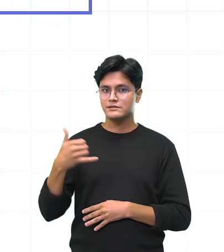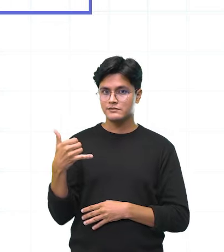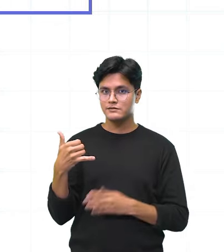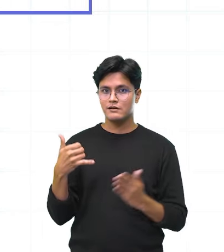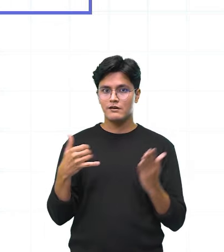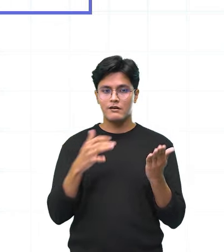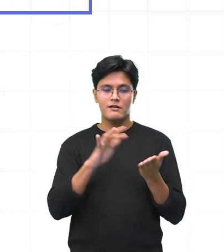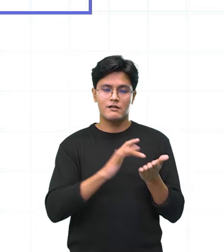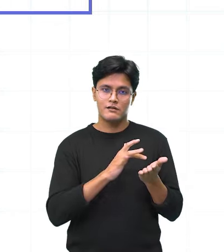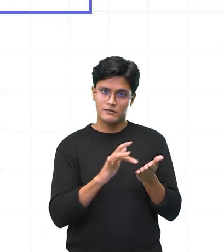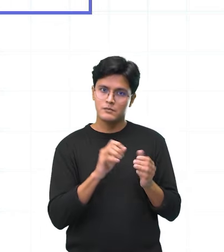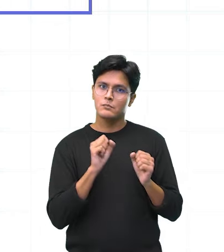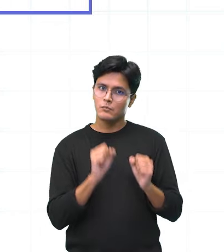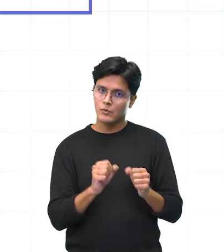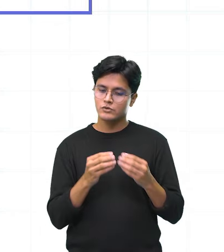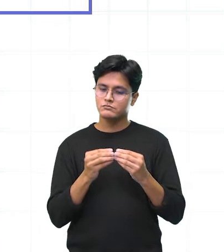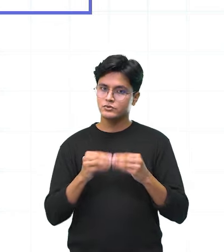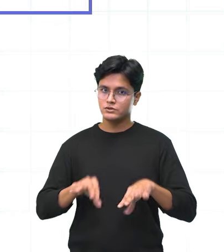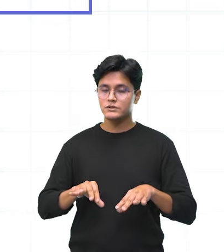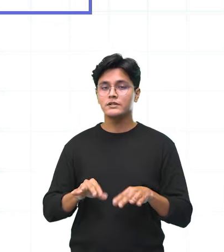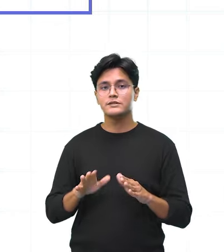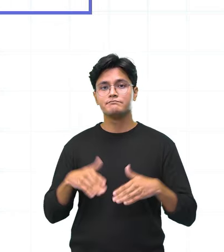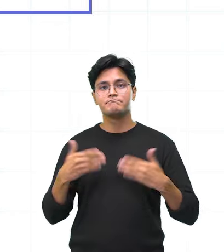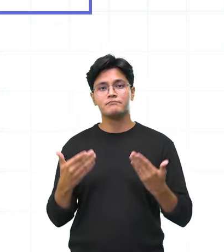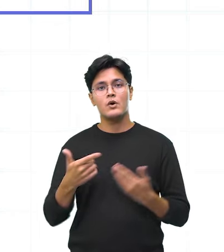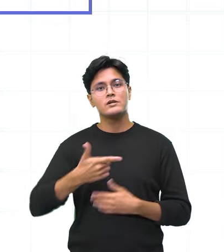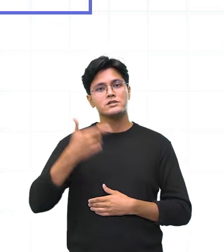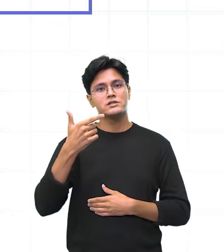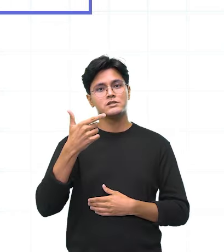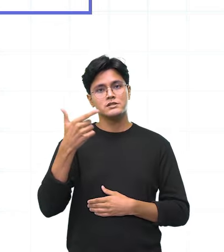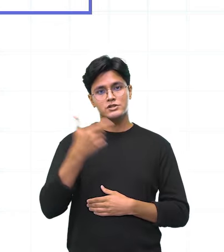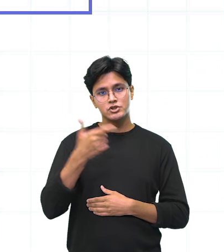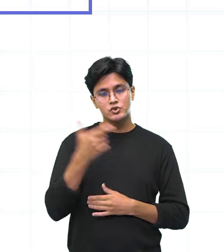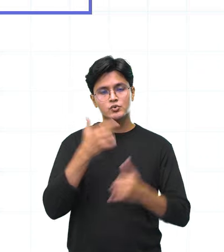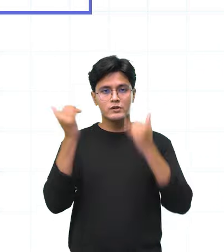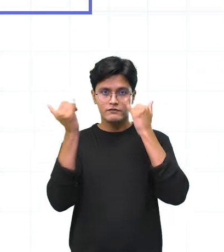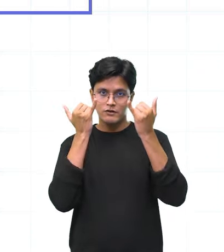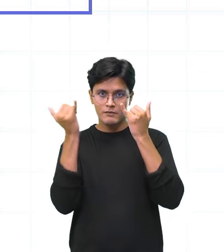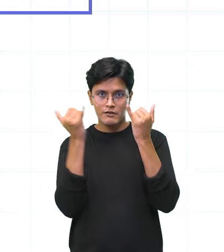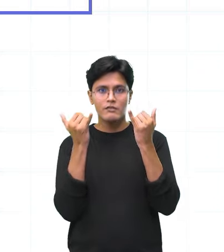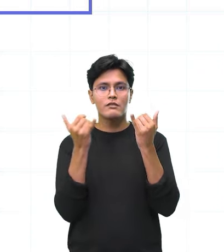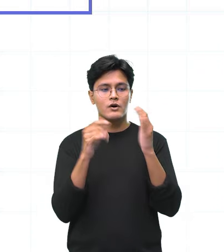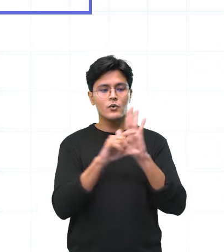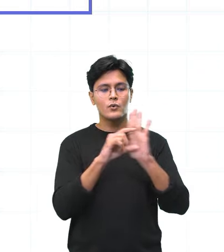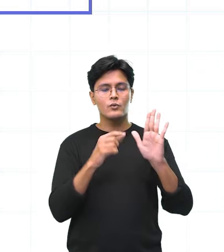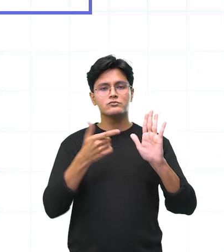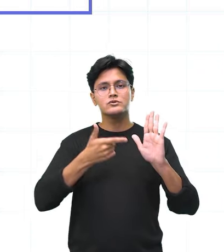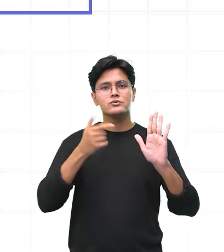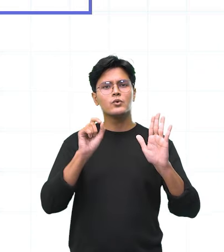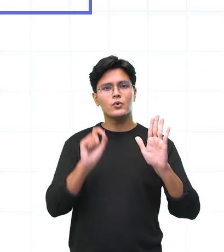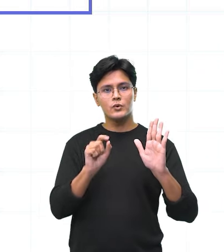tudo isso. A segunda informação secundária do nosso segundo parágrafo é o quê? As telas